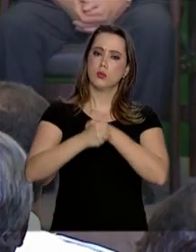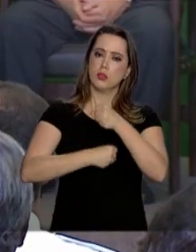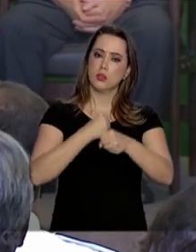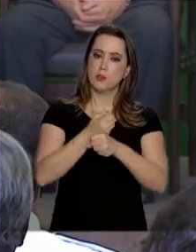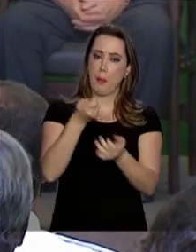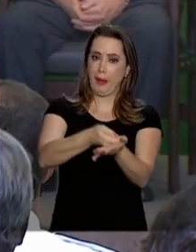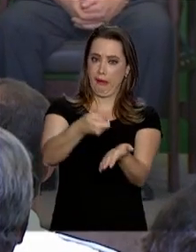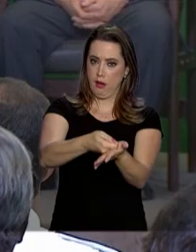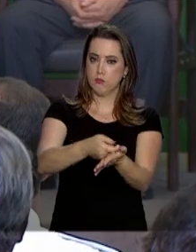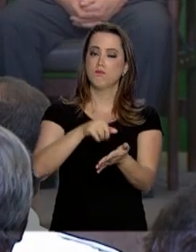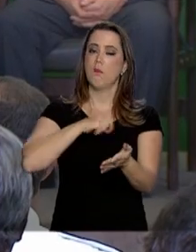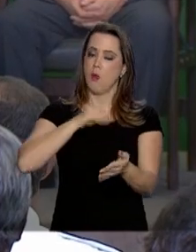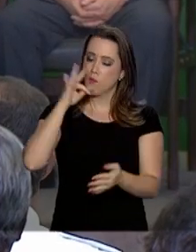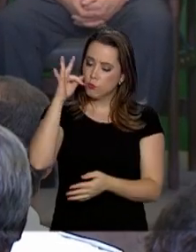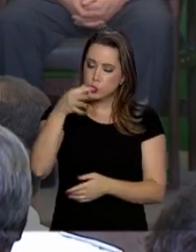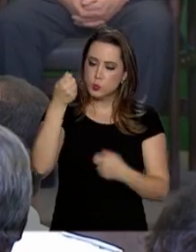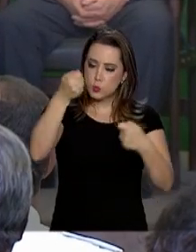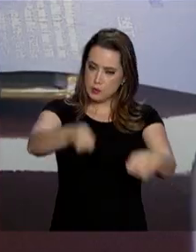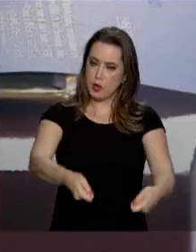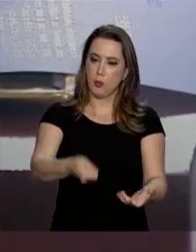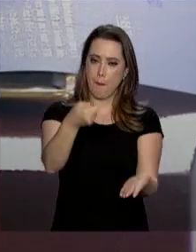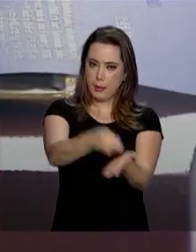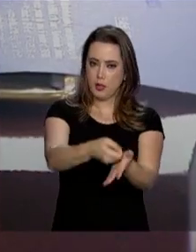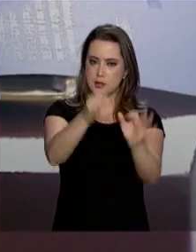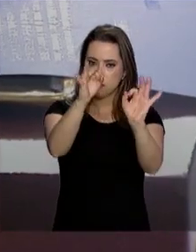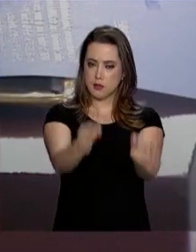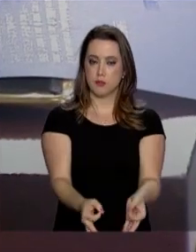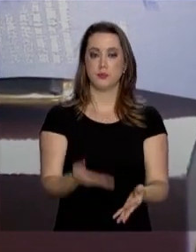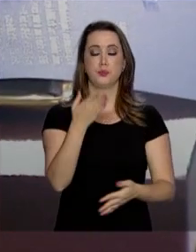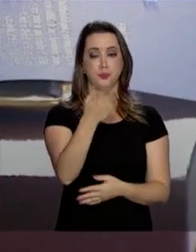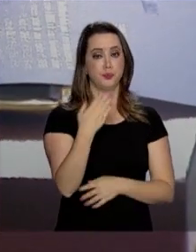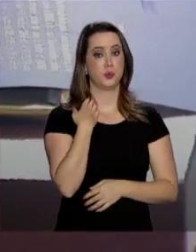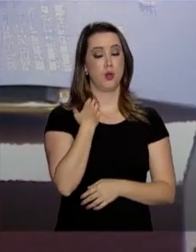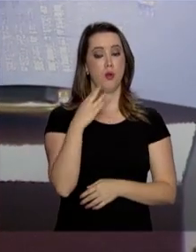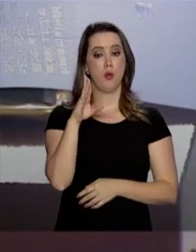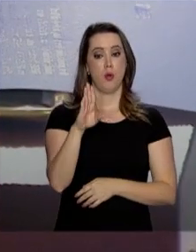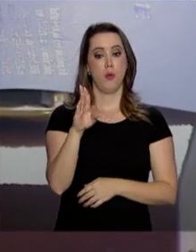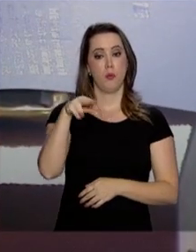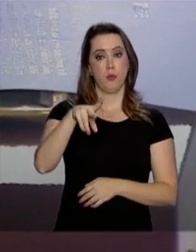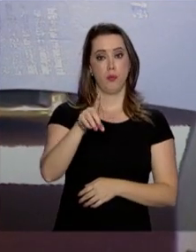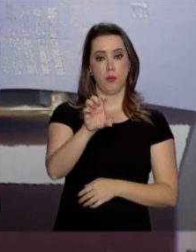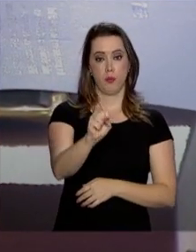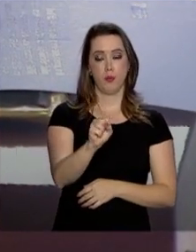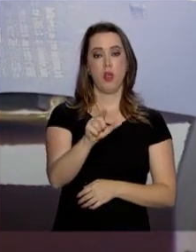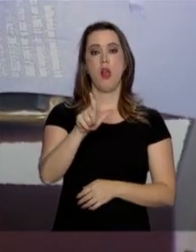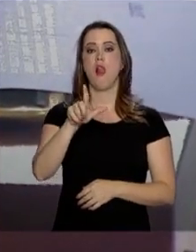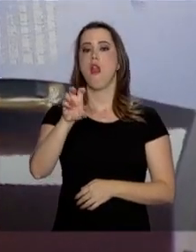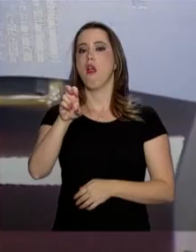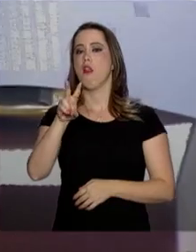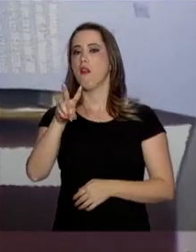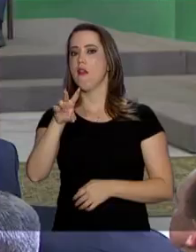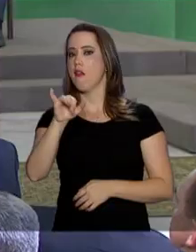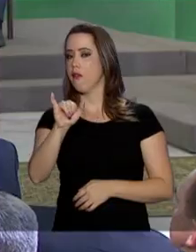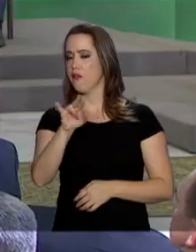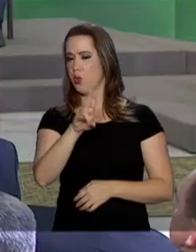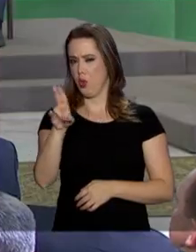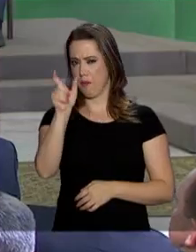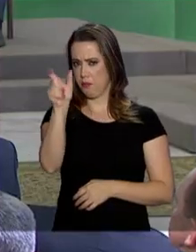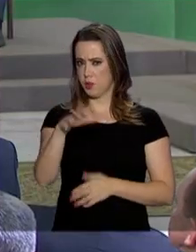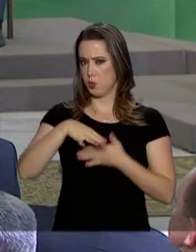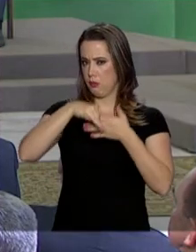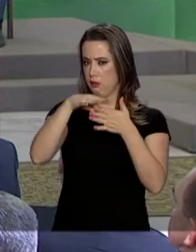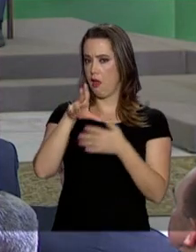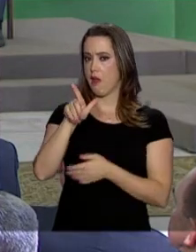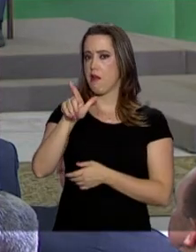O Banco Nacional de Desenvolvimento Econômico e Social será comandado por Joaquim Levy. Doutor em Economia pela Universidade de Chicago,